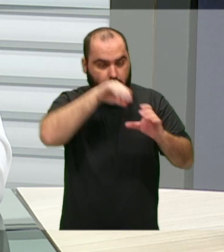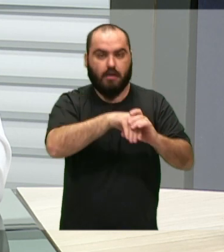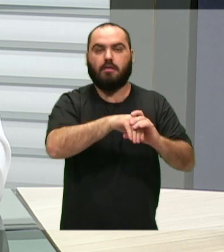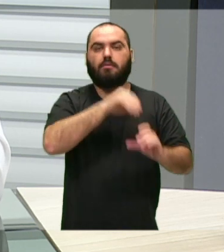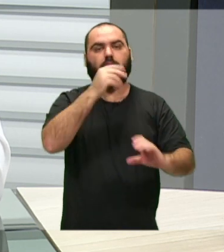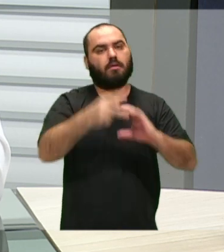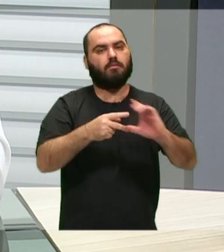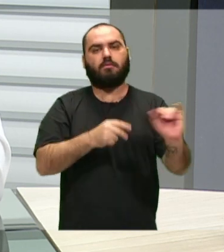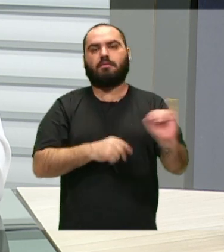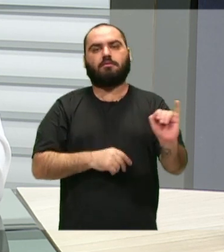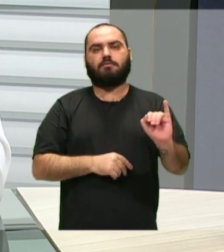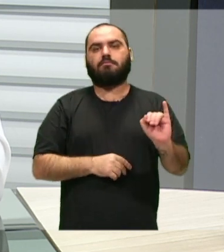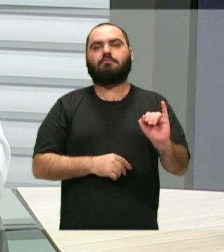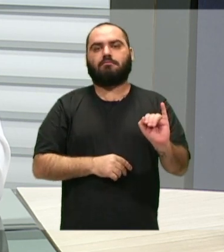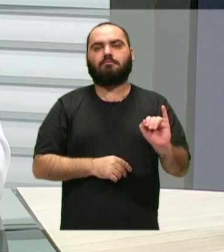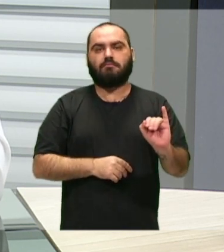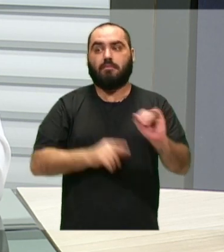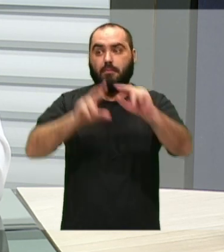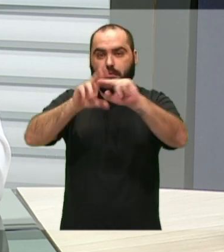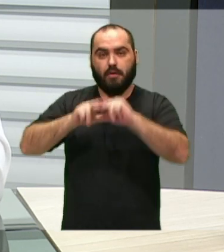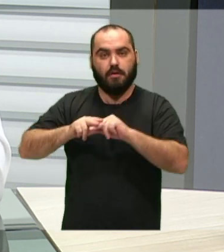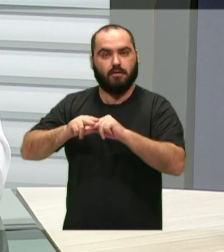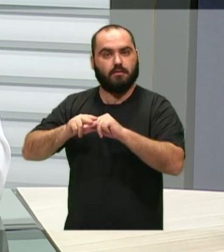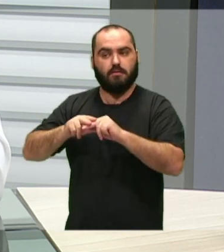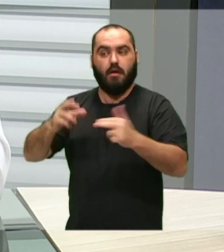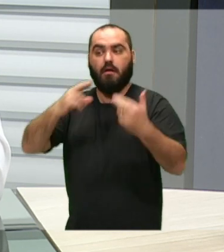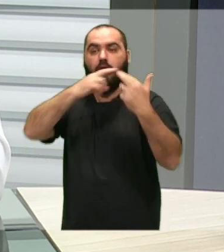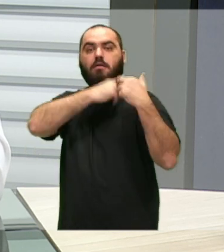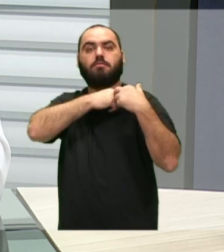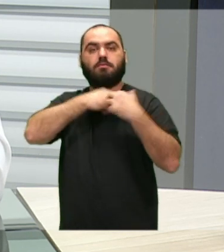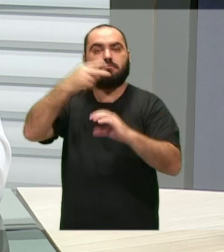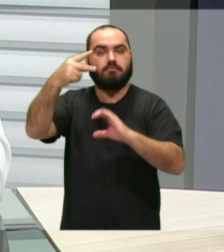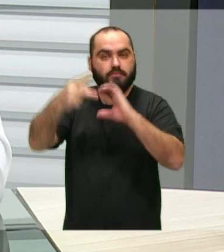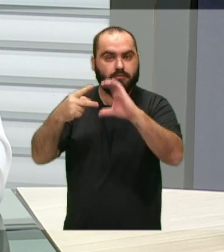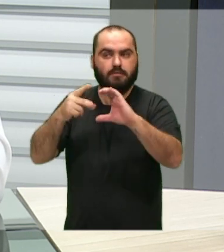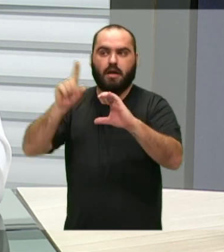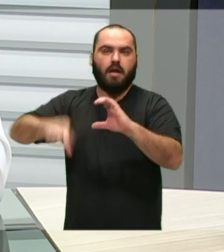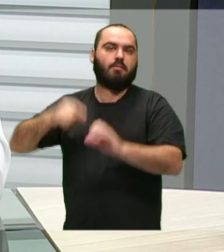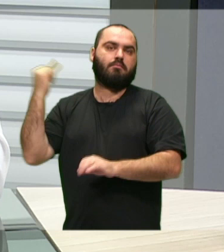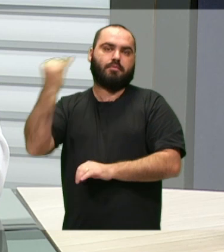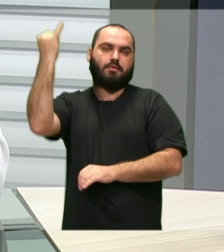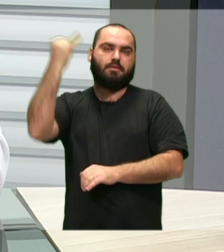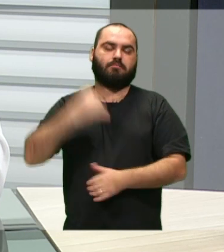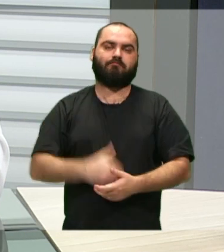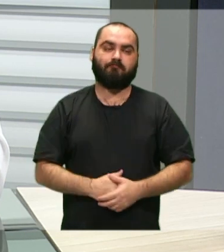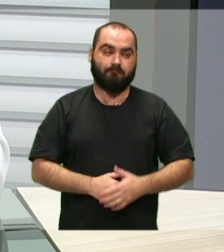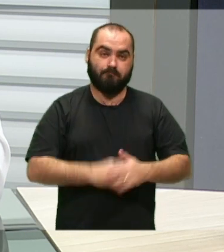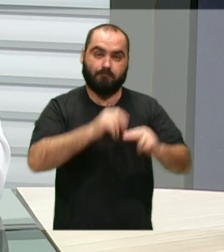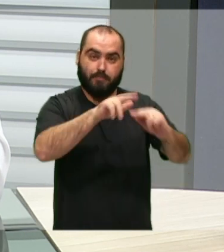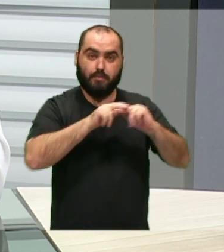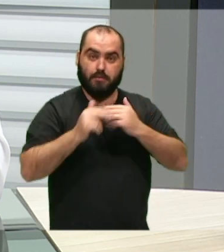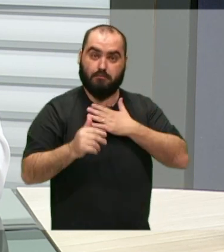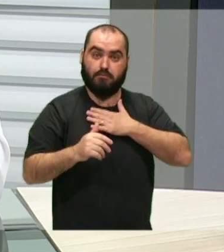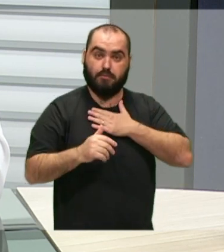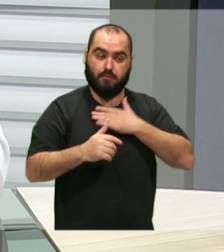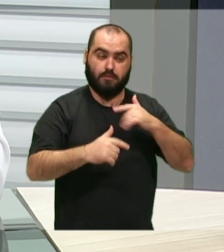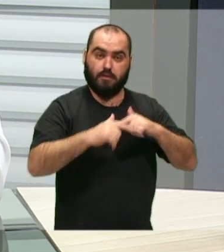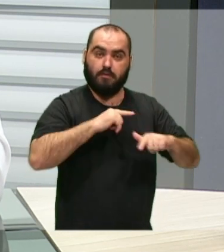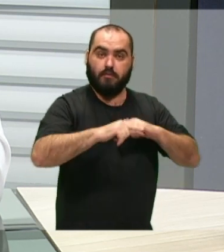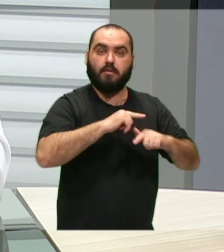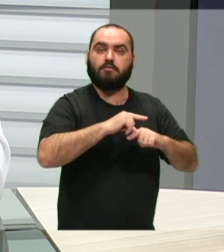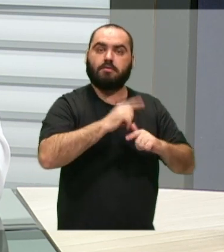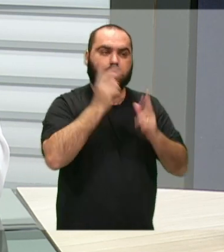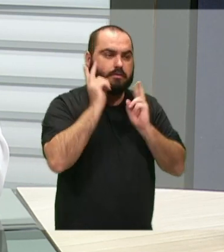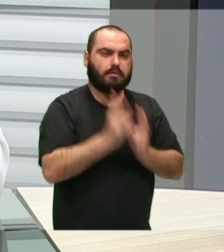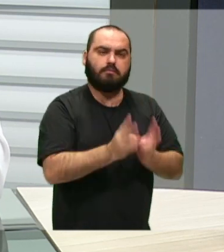papel do Legislativo no desenvolvimento de uma cidade, ele é fundamental. E na nossa gestão, nós estamos buscando isso, né? Que a Câmara possa estar à frente